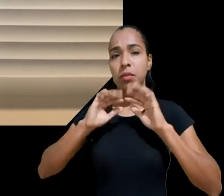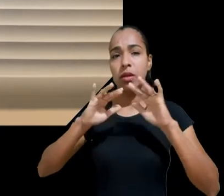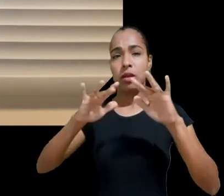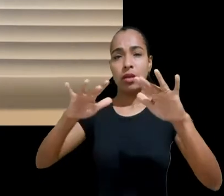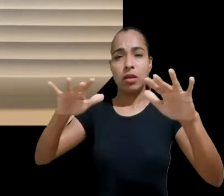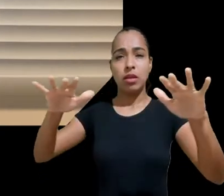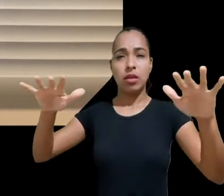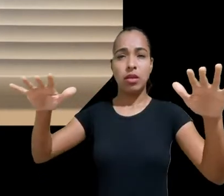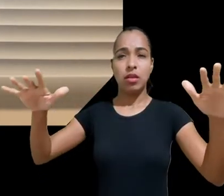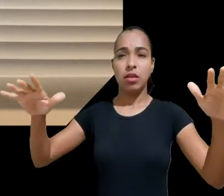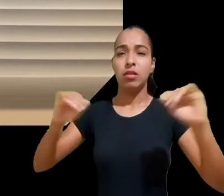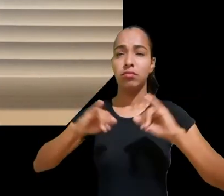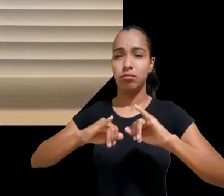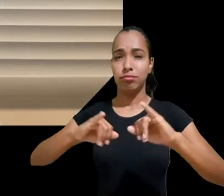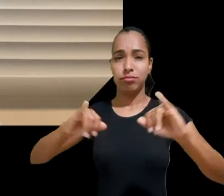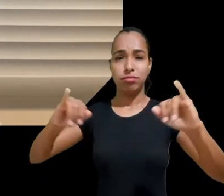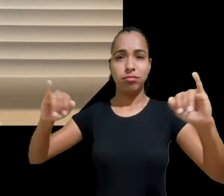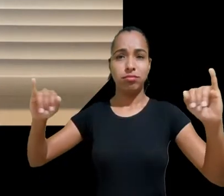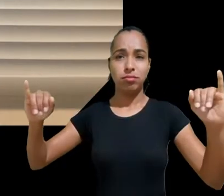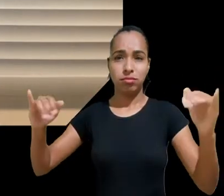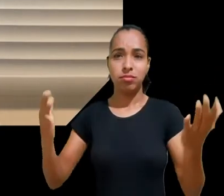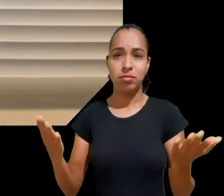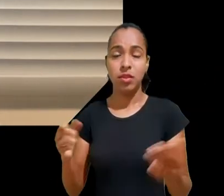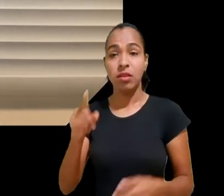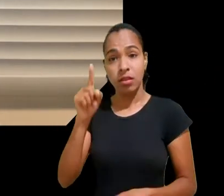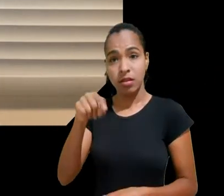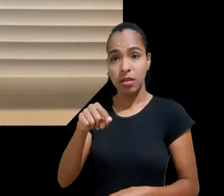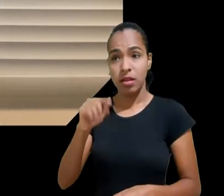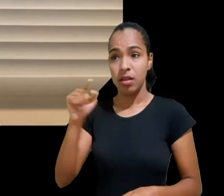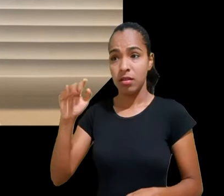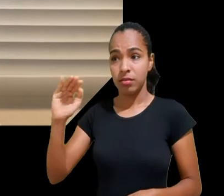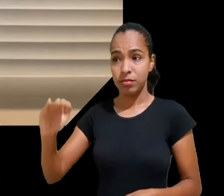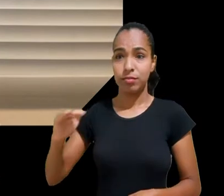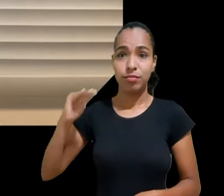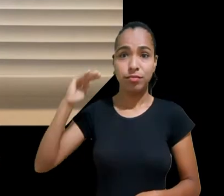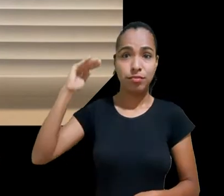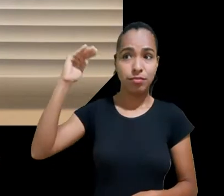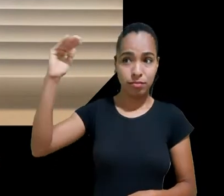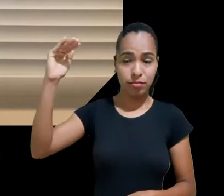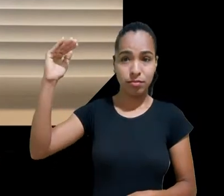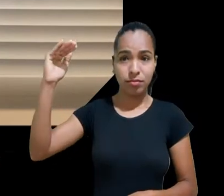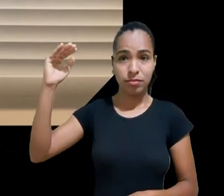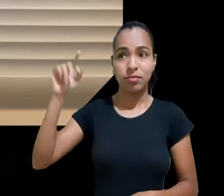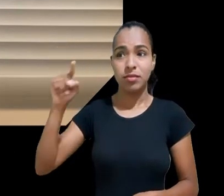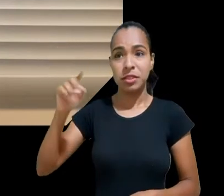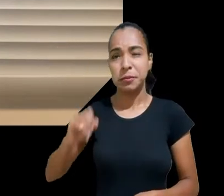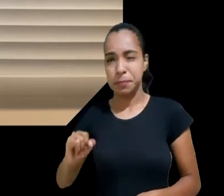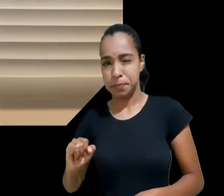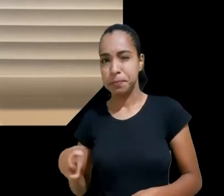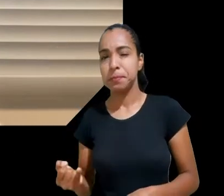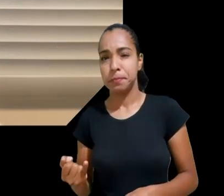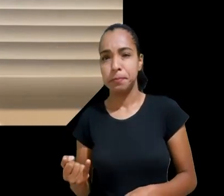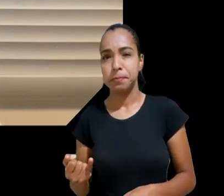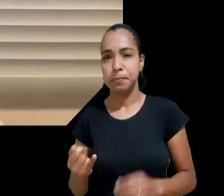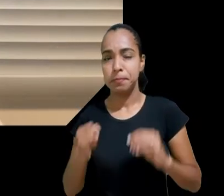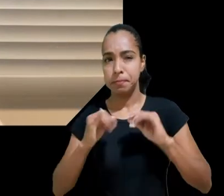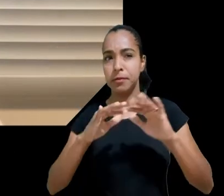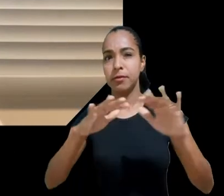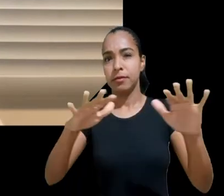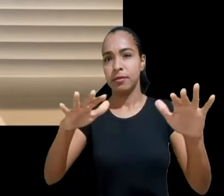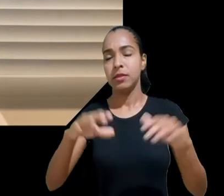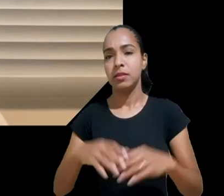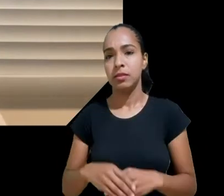abuso de poder econômico. Por que que esse exemplo é importante? Para mostrar que a questão de divulgação de conteúdos,